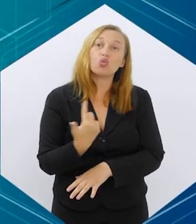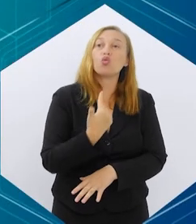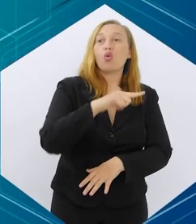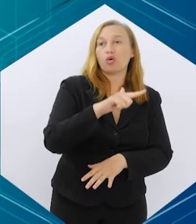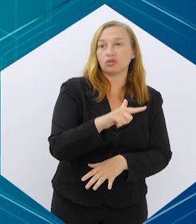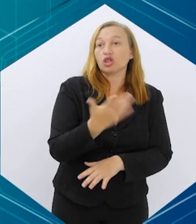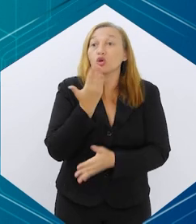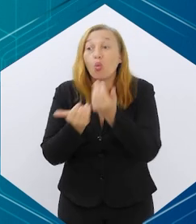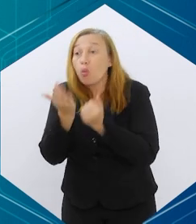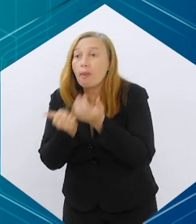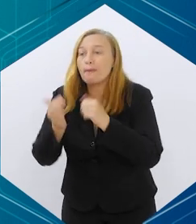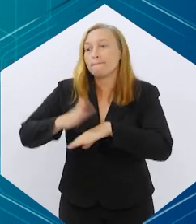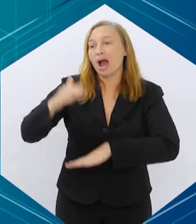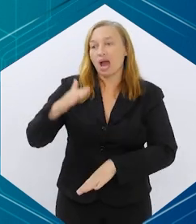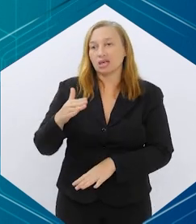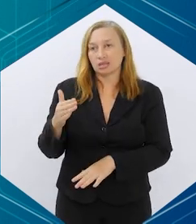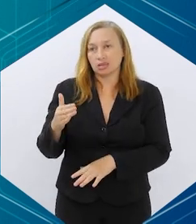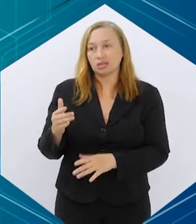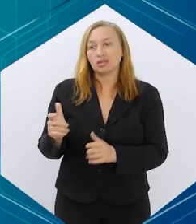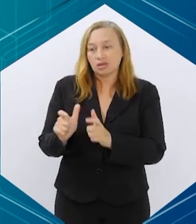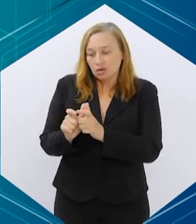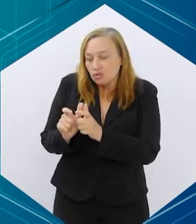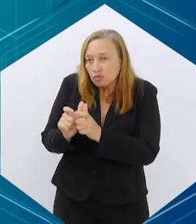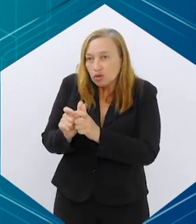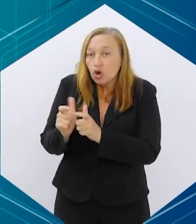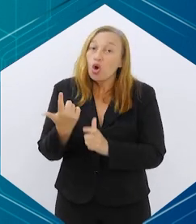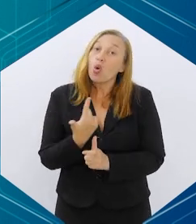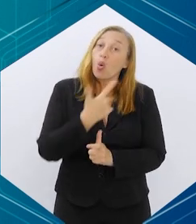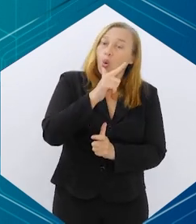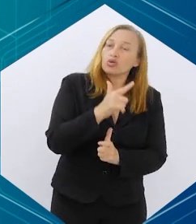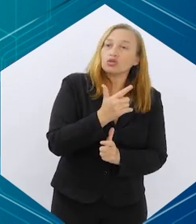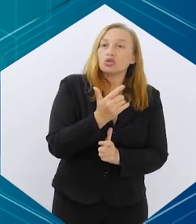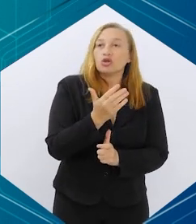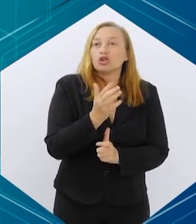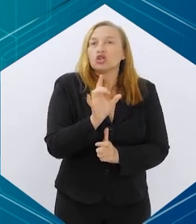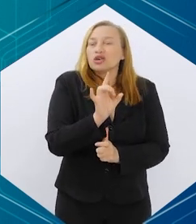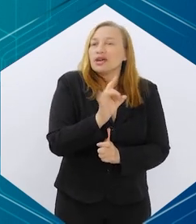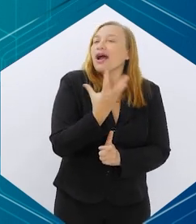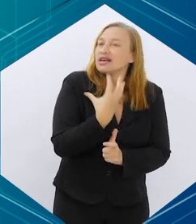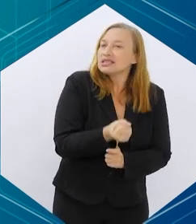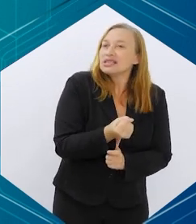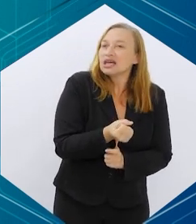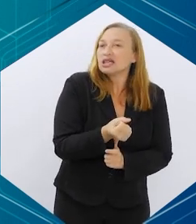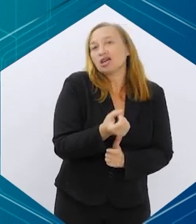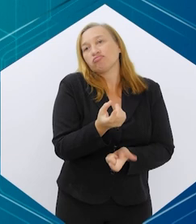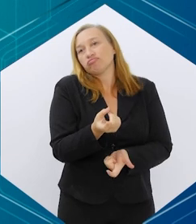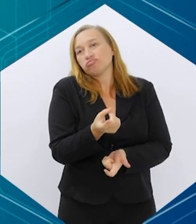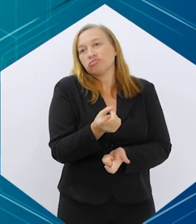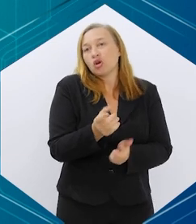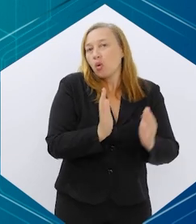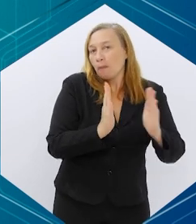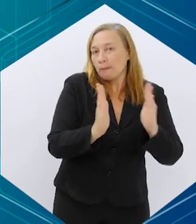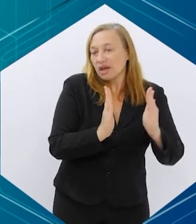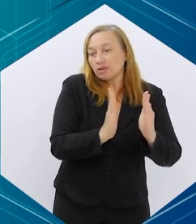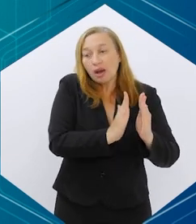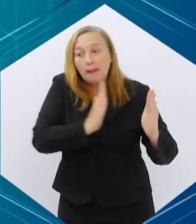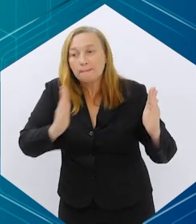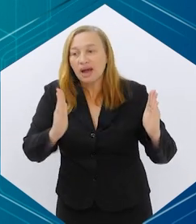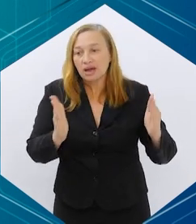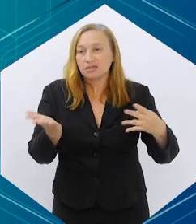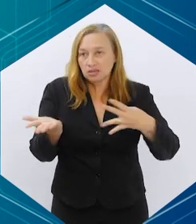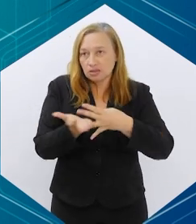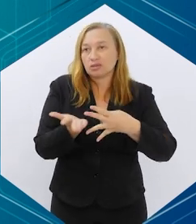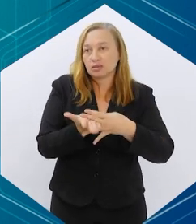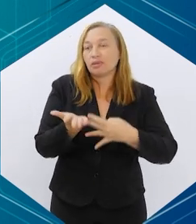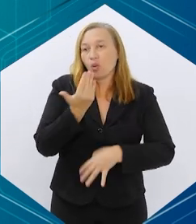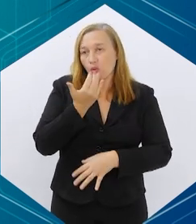de comer mais refeições em quantidades menores e alguns outros pacientes que aceitam fazer um intervalo maior entre